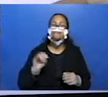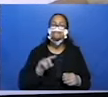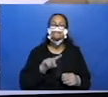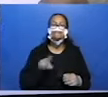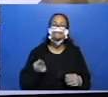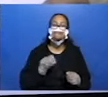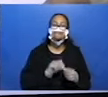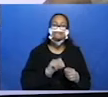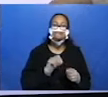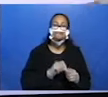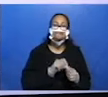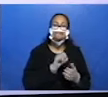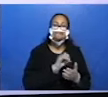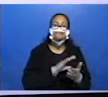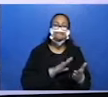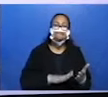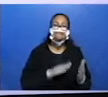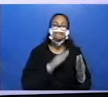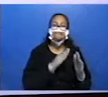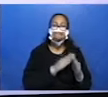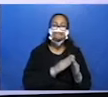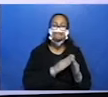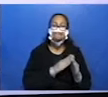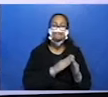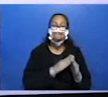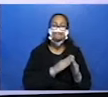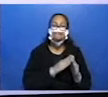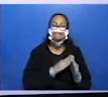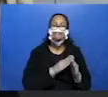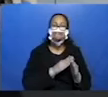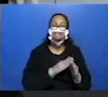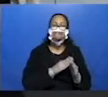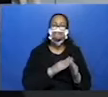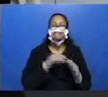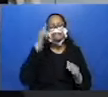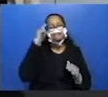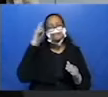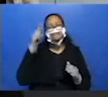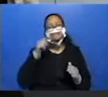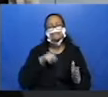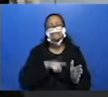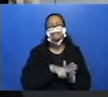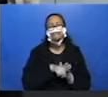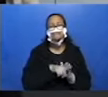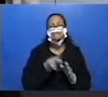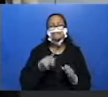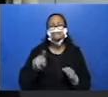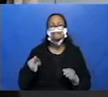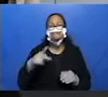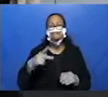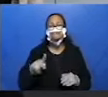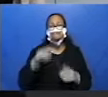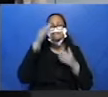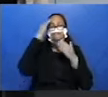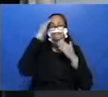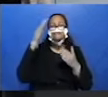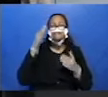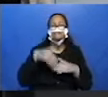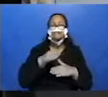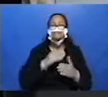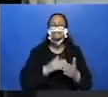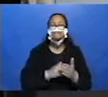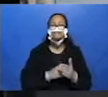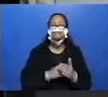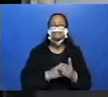tarefa e as atividades do ortografar em casa. E vão tirar as dúvidas com o seu professor. Muito obrigada por tudo.